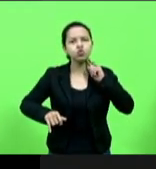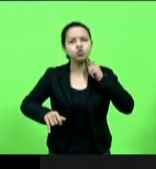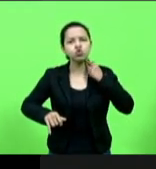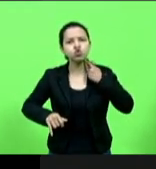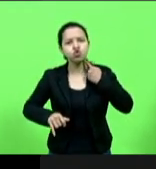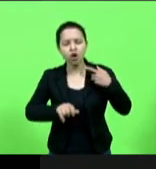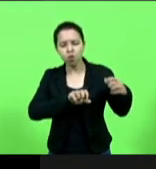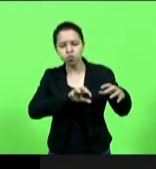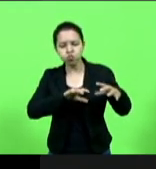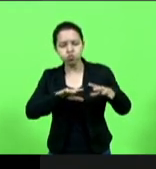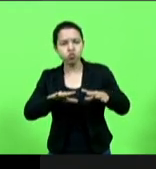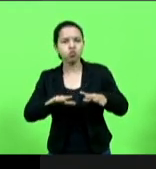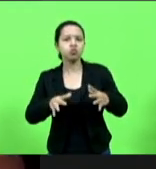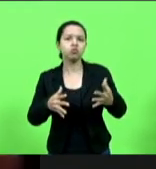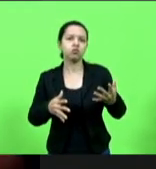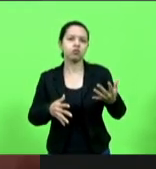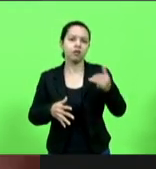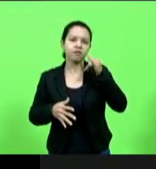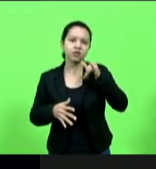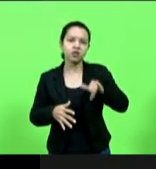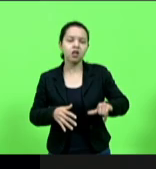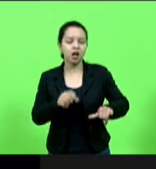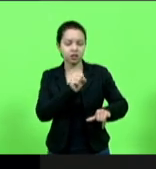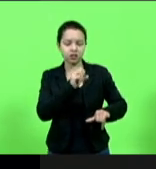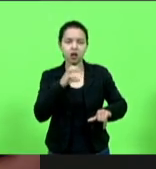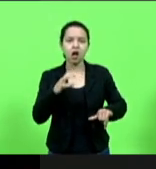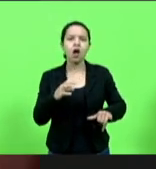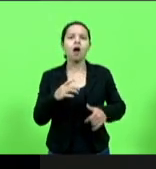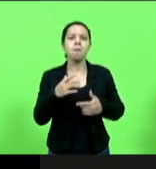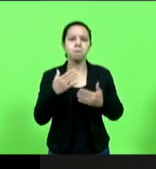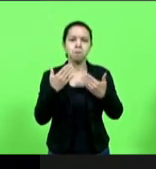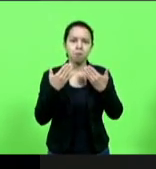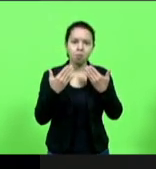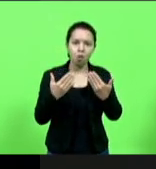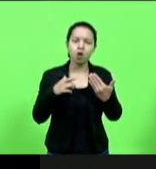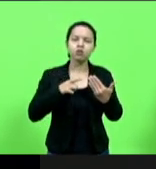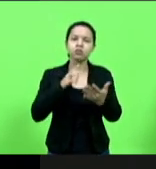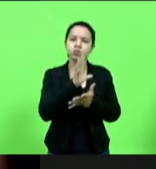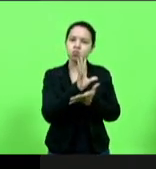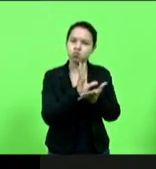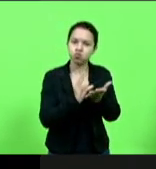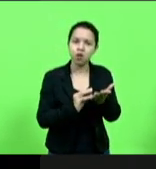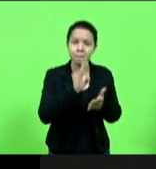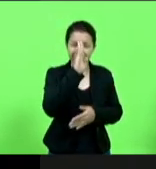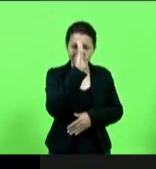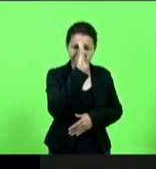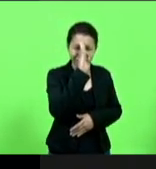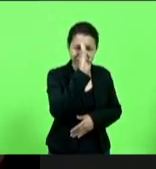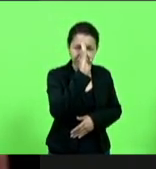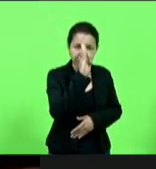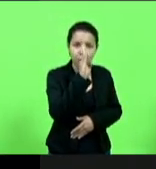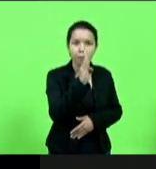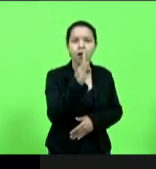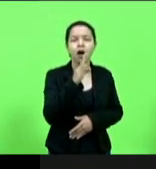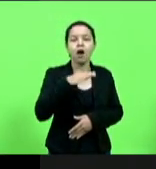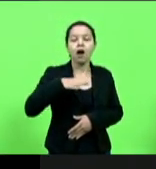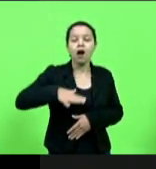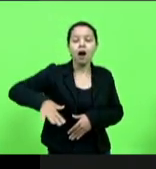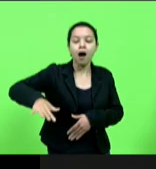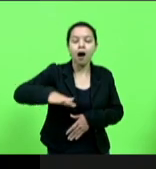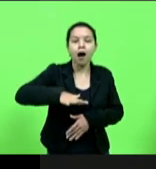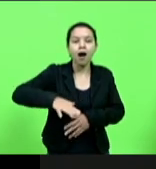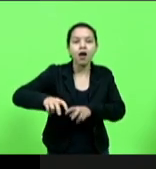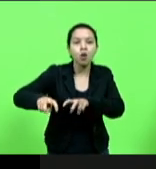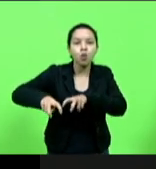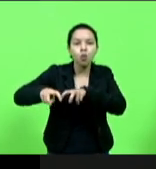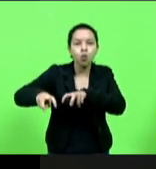exemplos principalmente principalmente na área na área rural onde